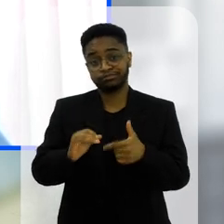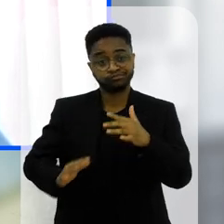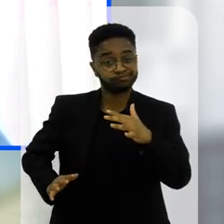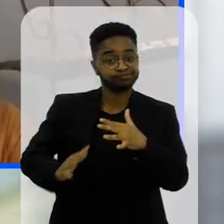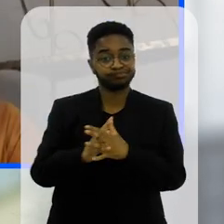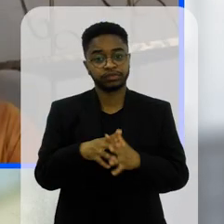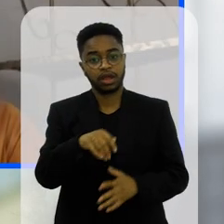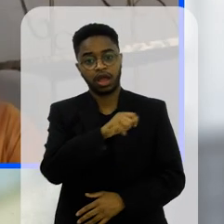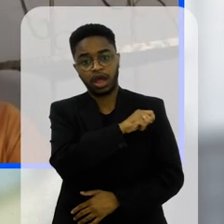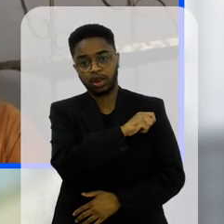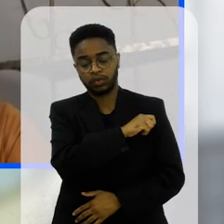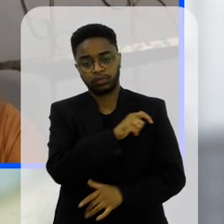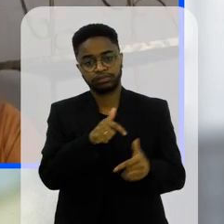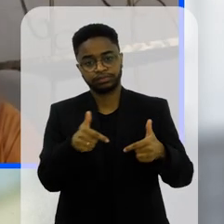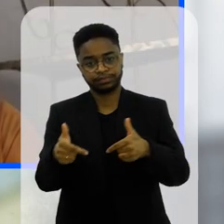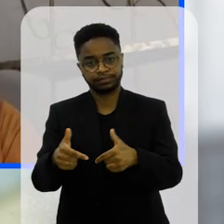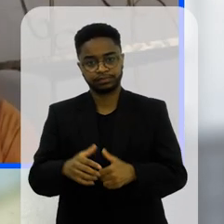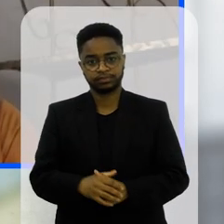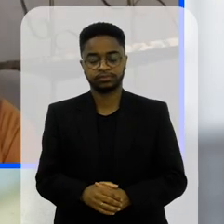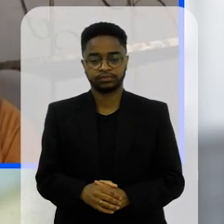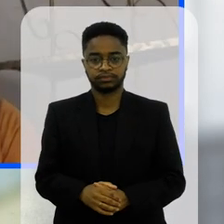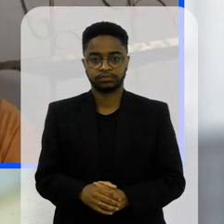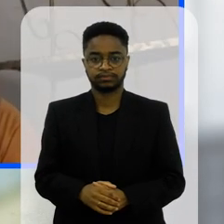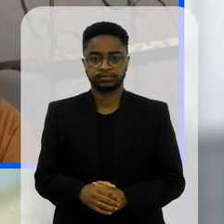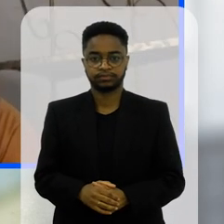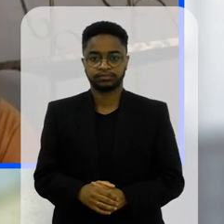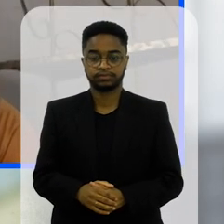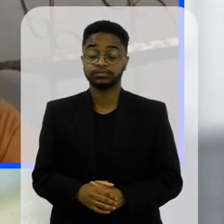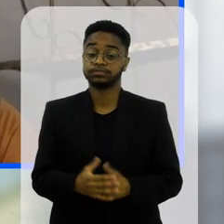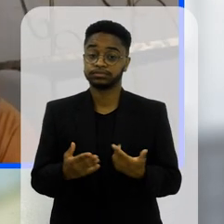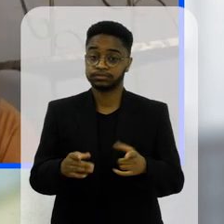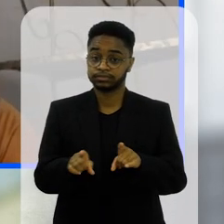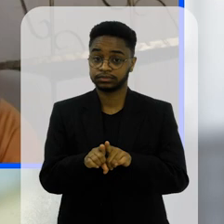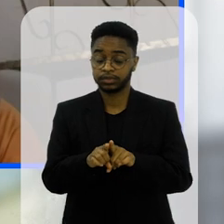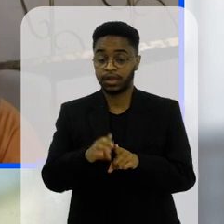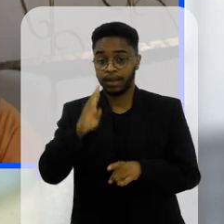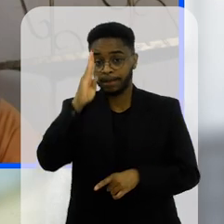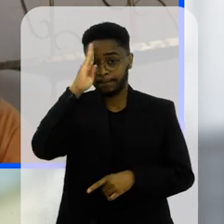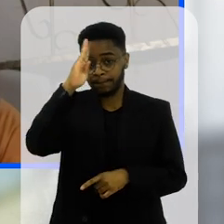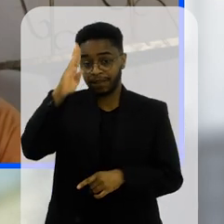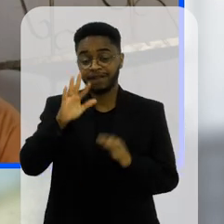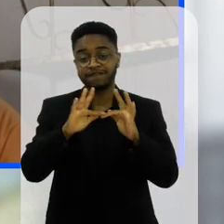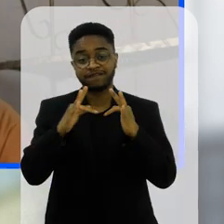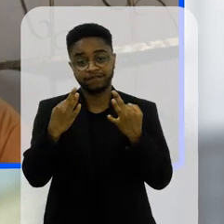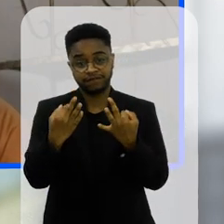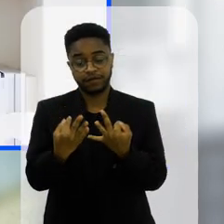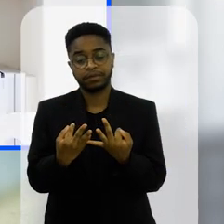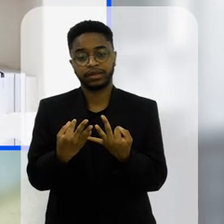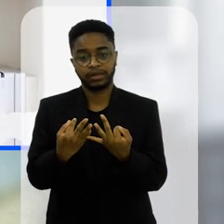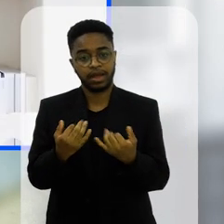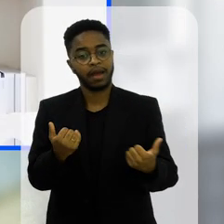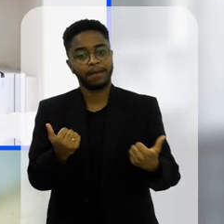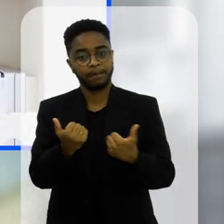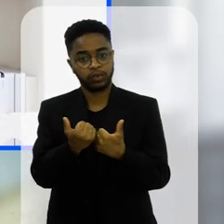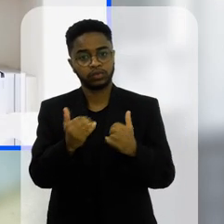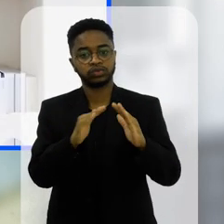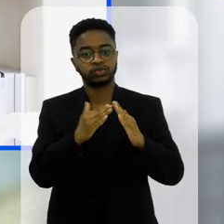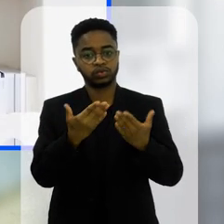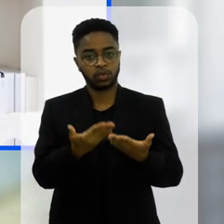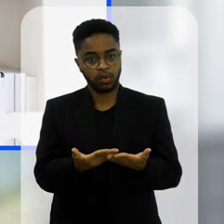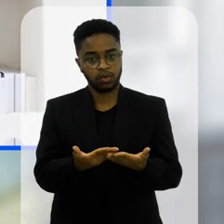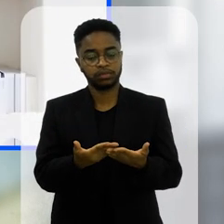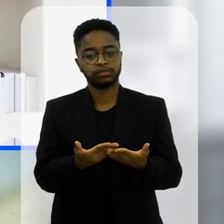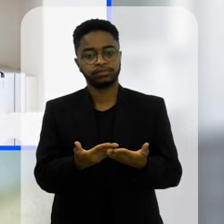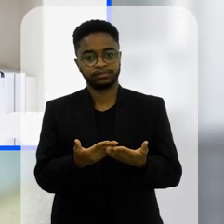exacerbada por parte do estudante É fundamental também que a família abrace a causa esteja junto da